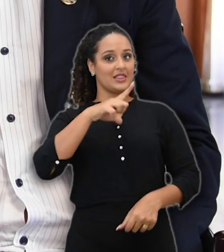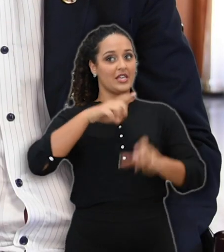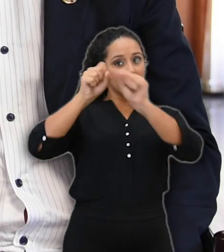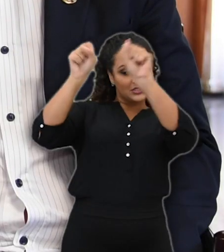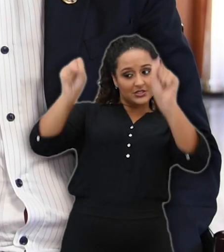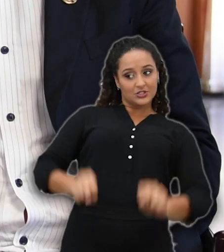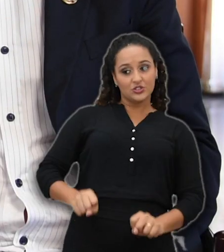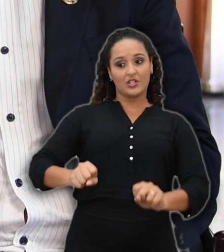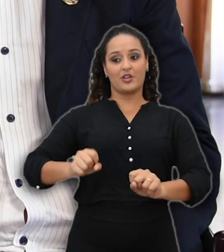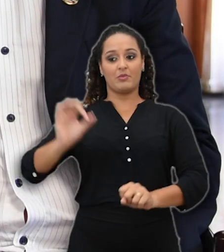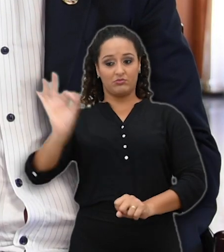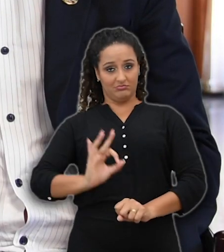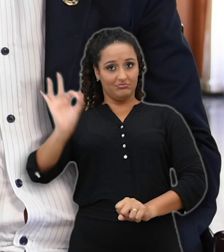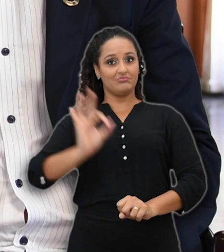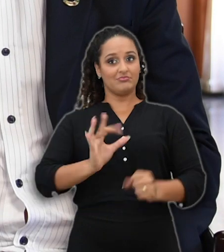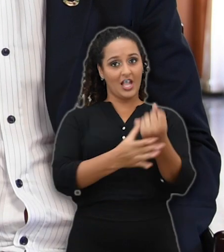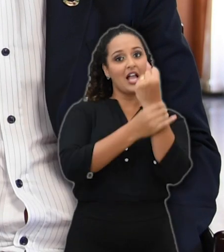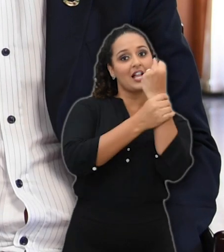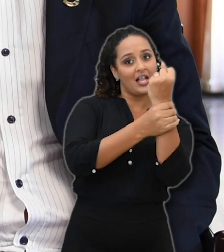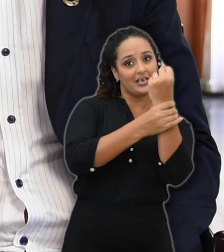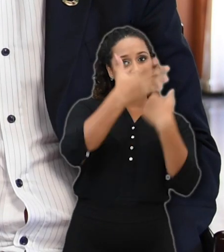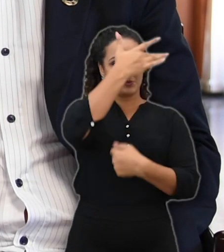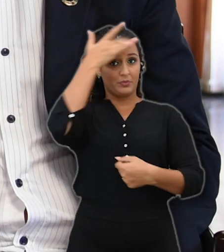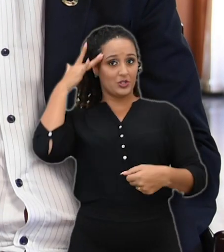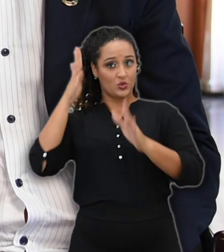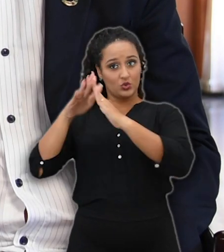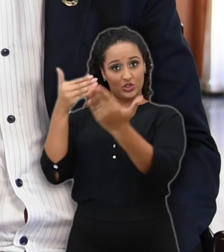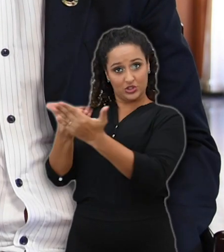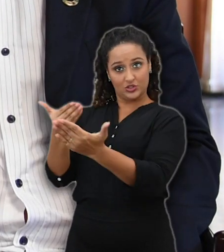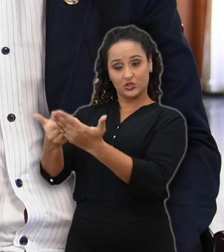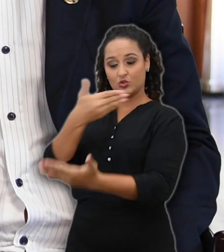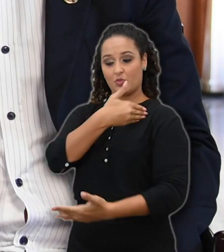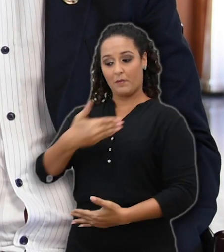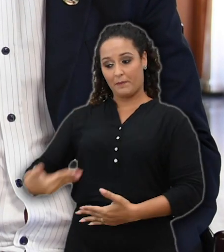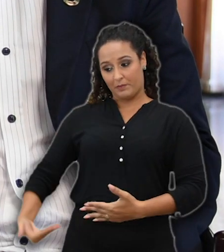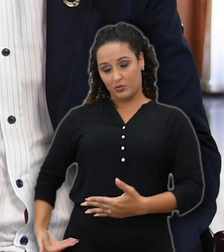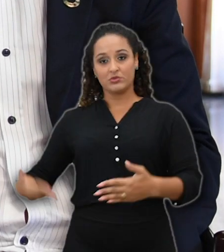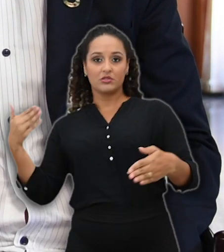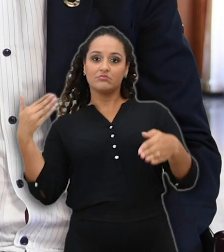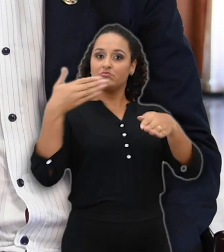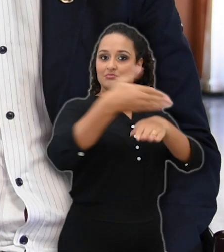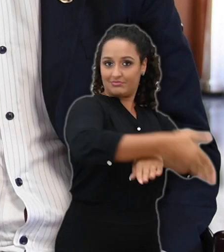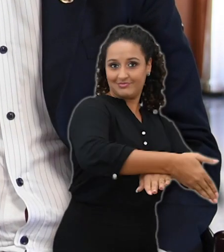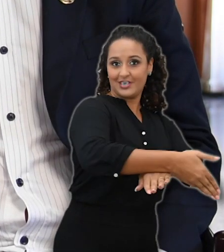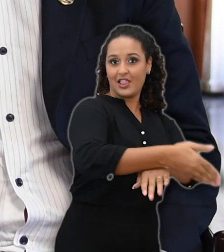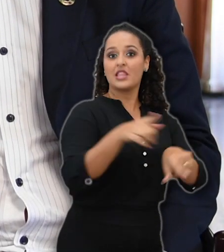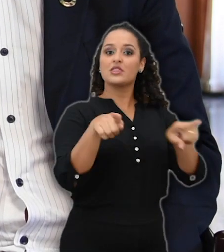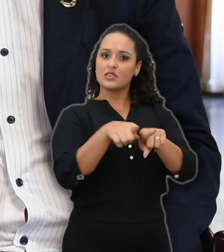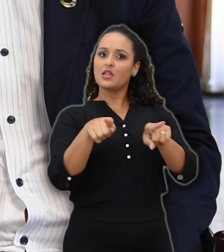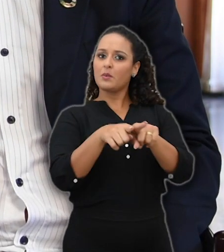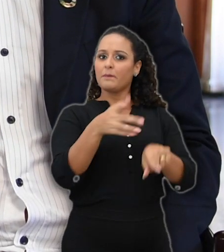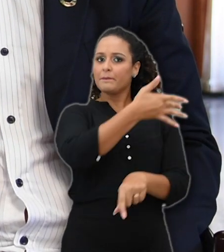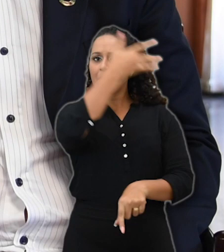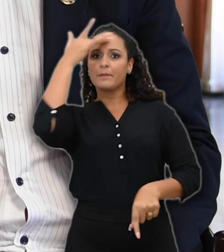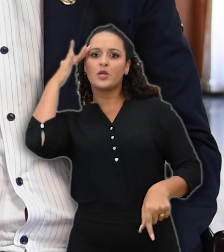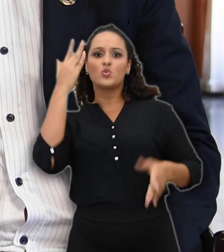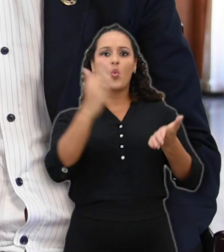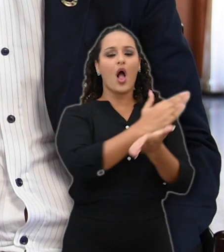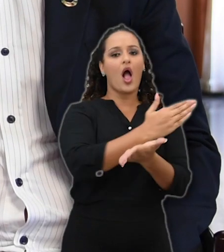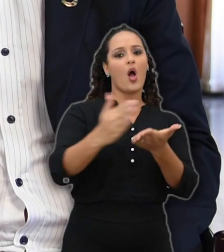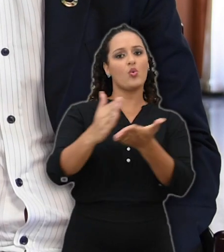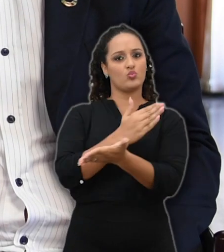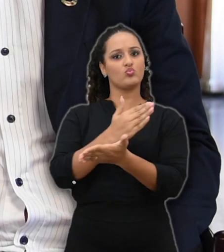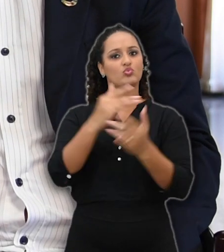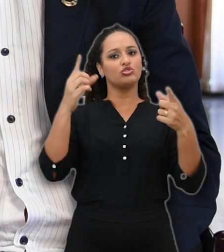que garante o ingresso das pessoas que são oriundas de escola pública e